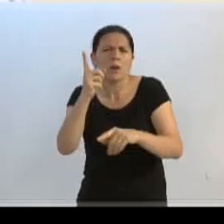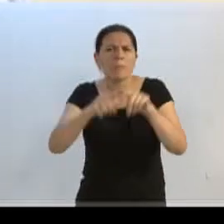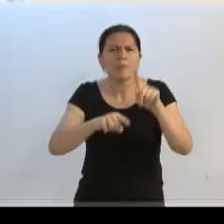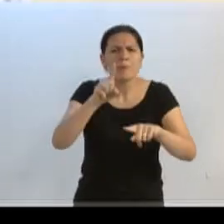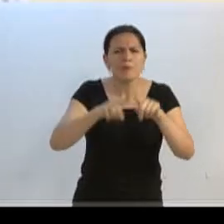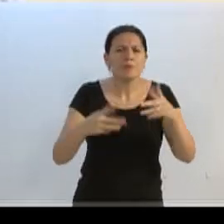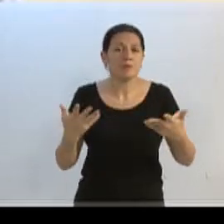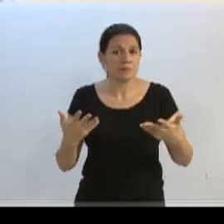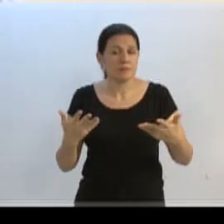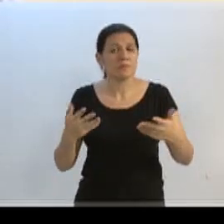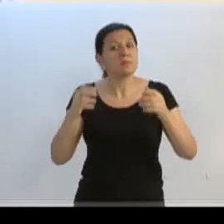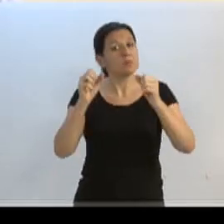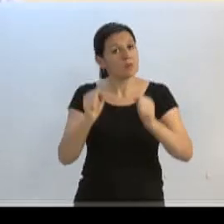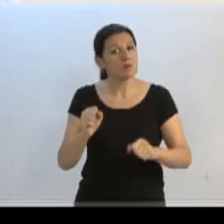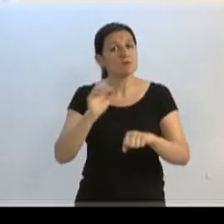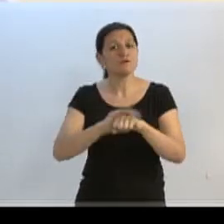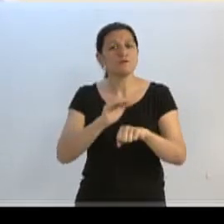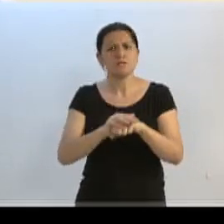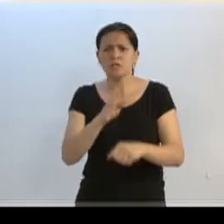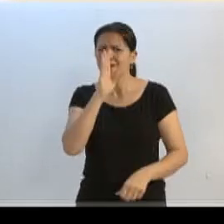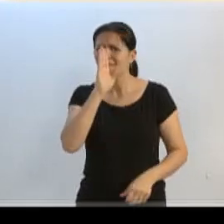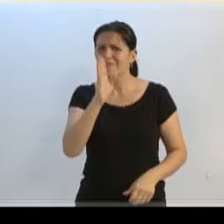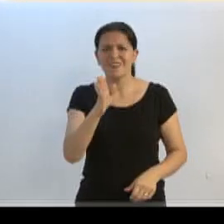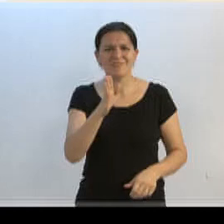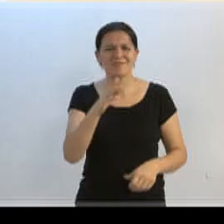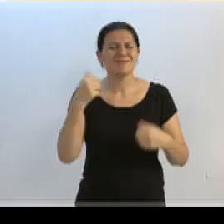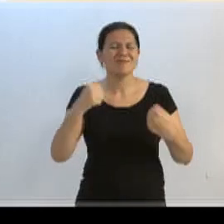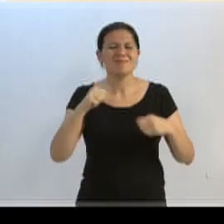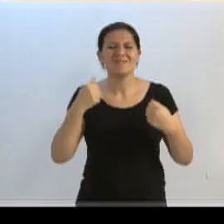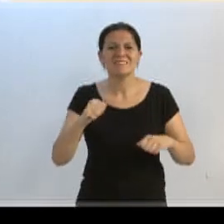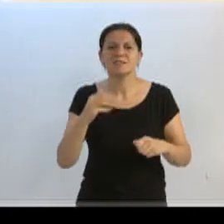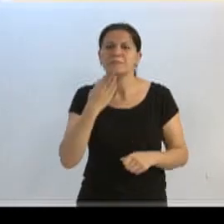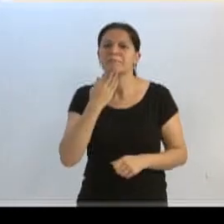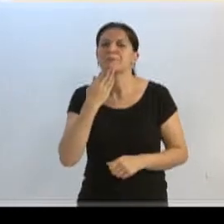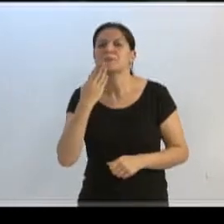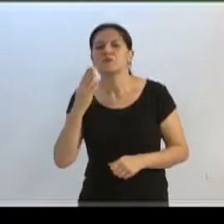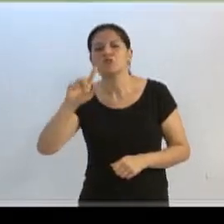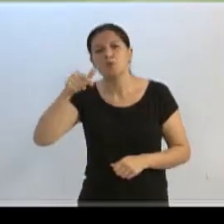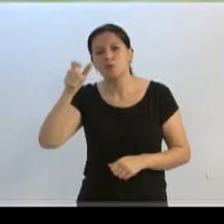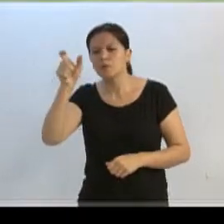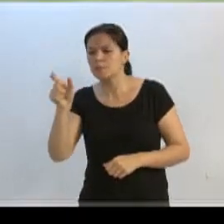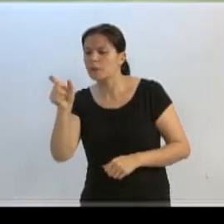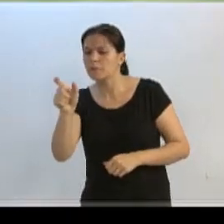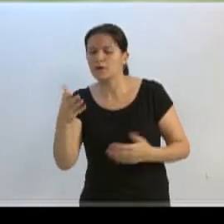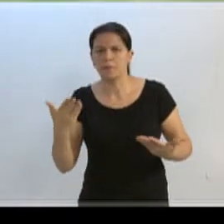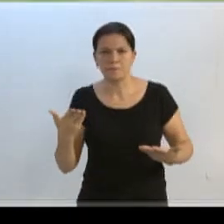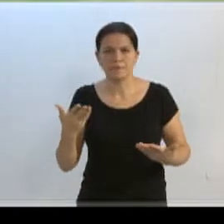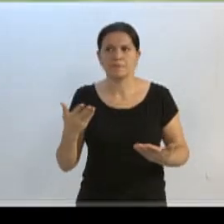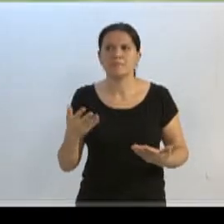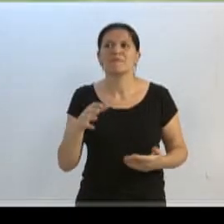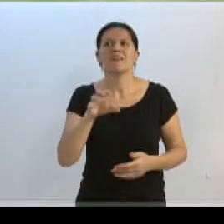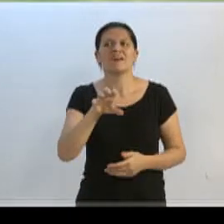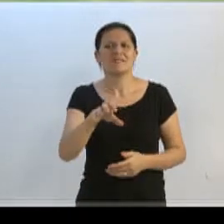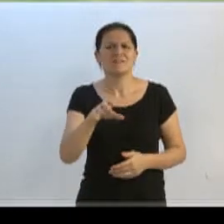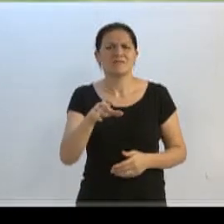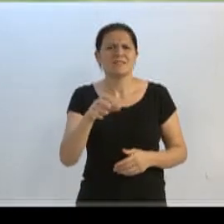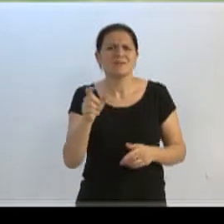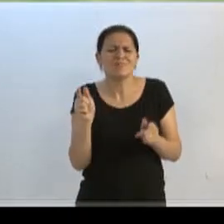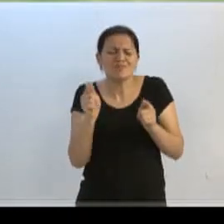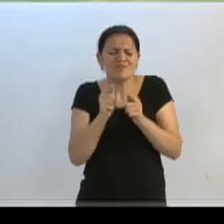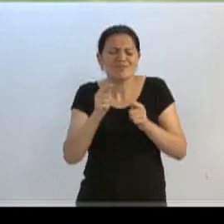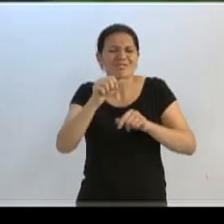para adquirir, isso eu posso fazer imediatamente, sem a necessidade de solicitar para outros órgãos. E é assim, com pequenas mudanças,